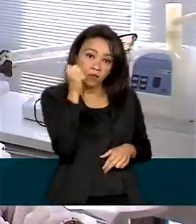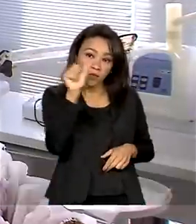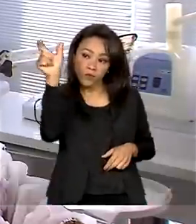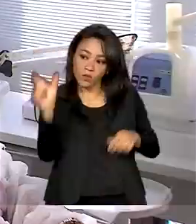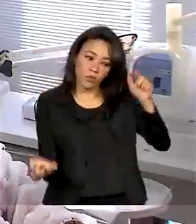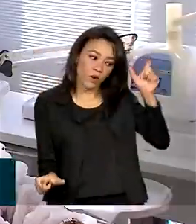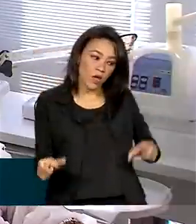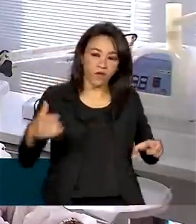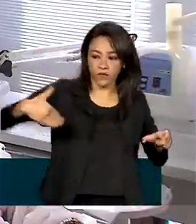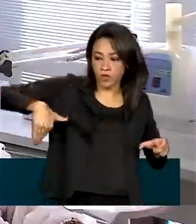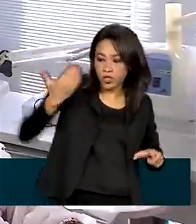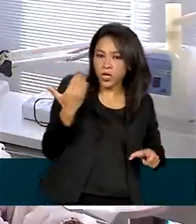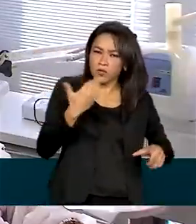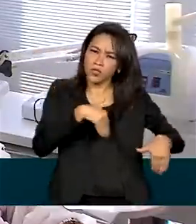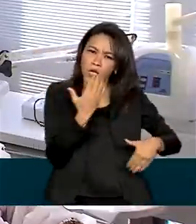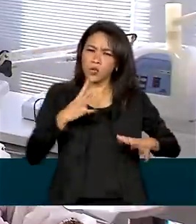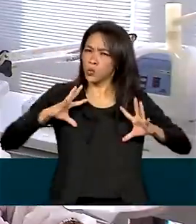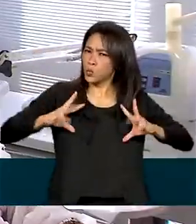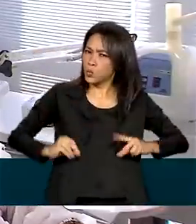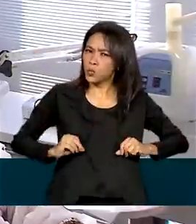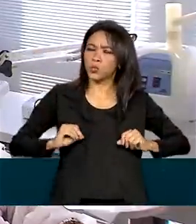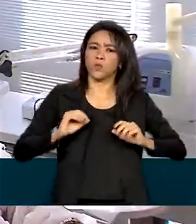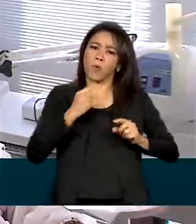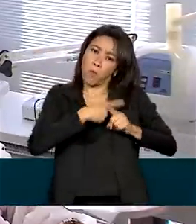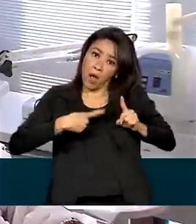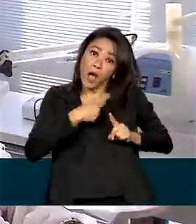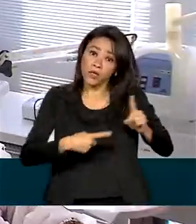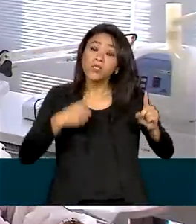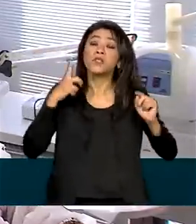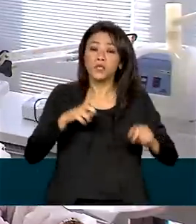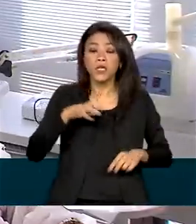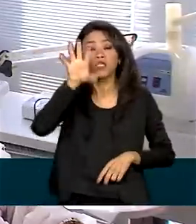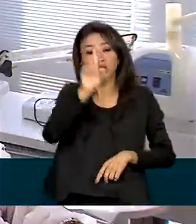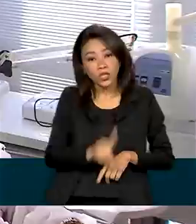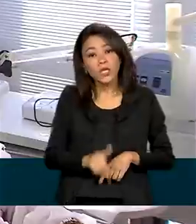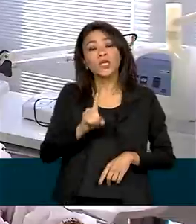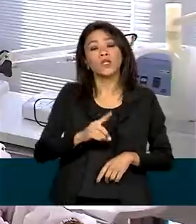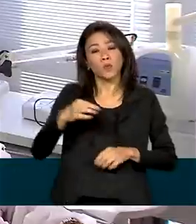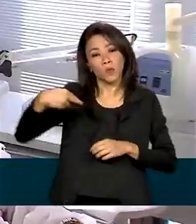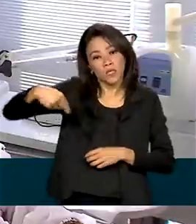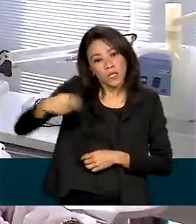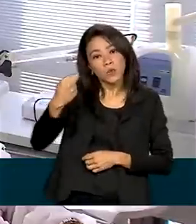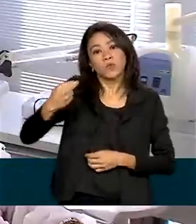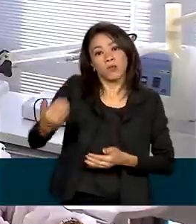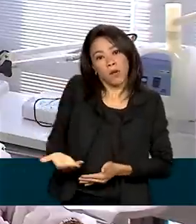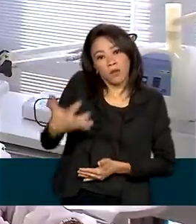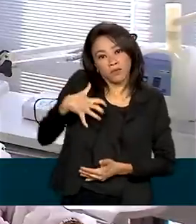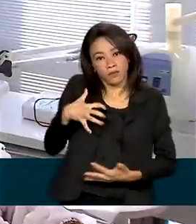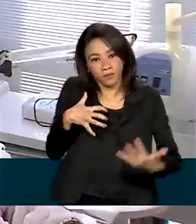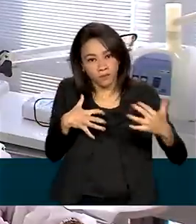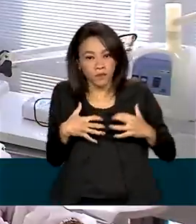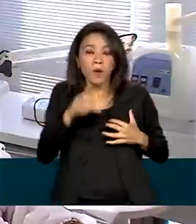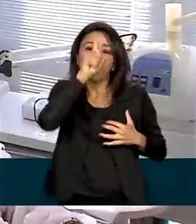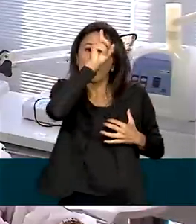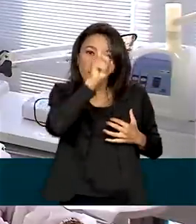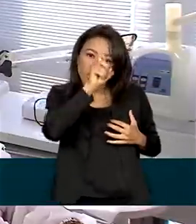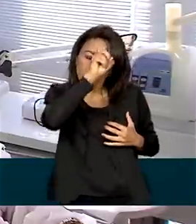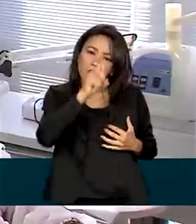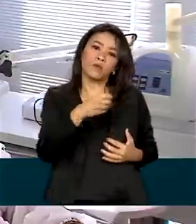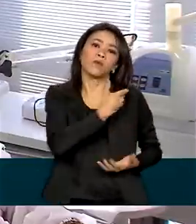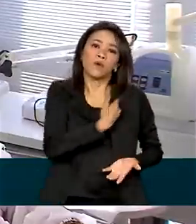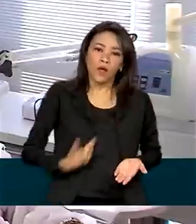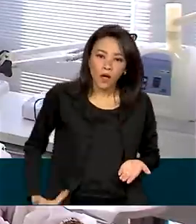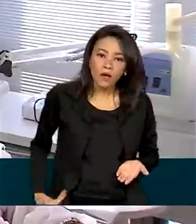à mastectomia parcial ou total, têm direito à cirurgia plástica de reconstrução da mama pelo Sistema Único de Saúde.